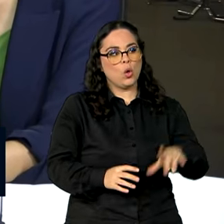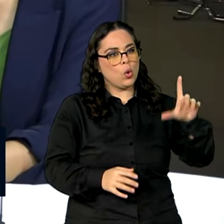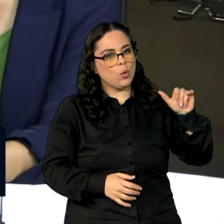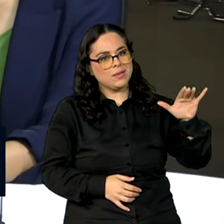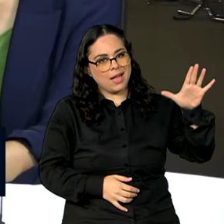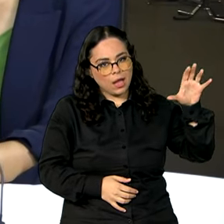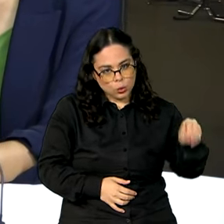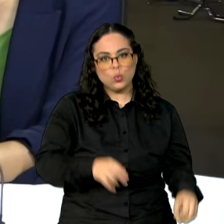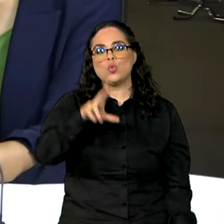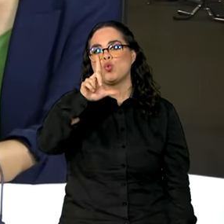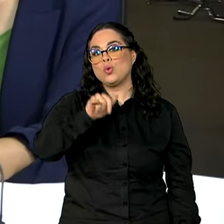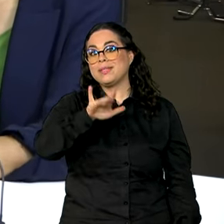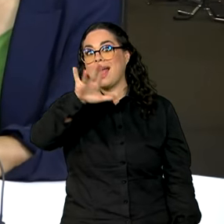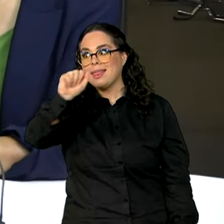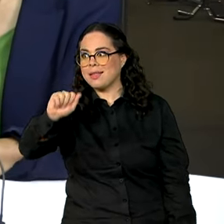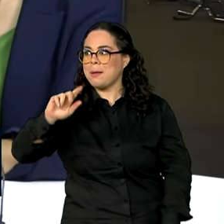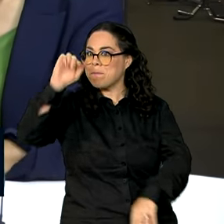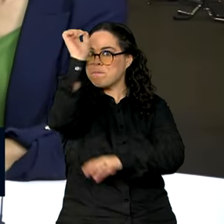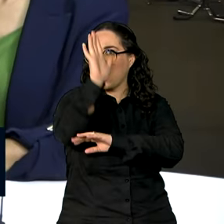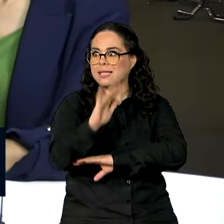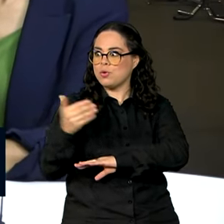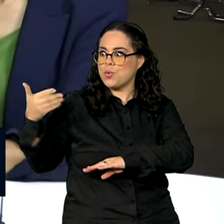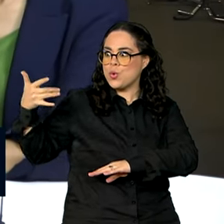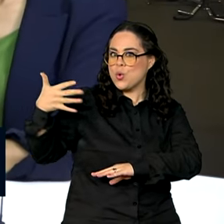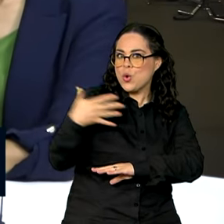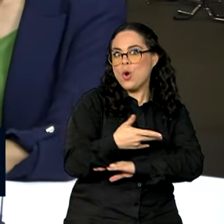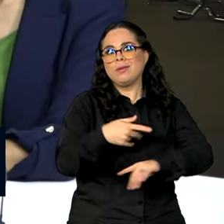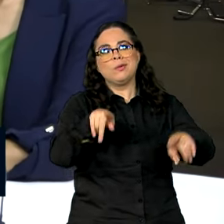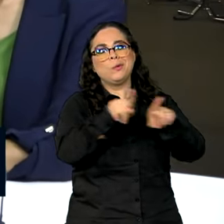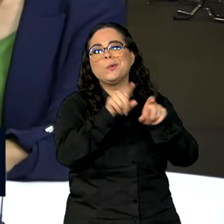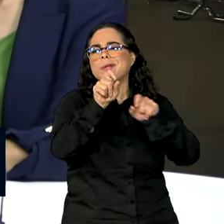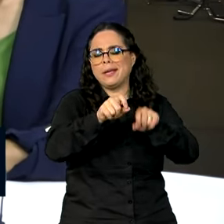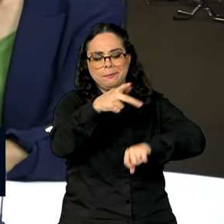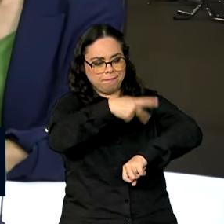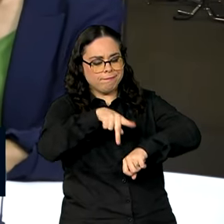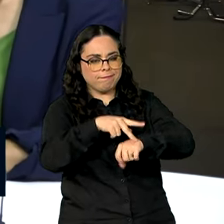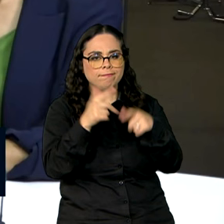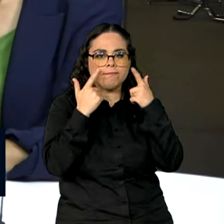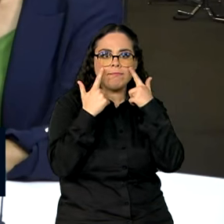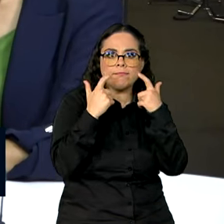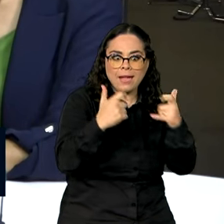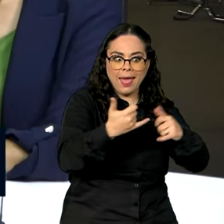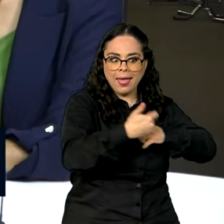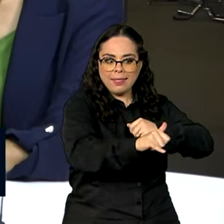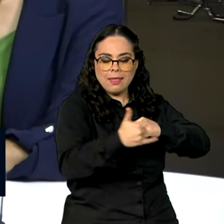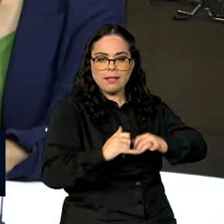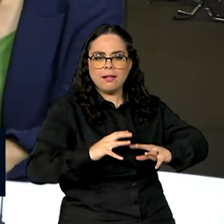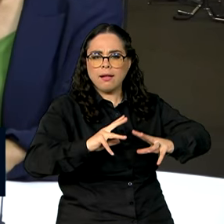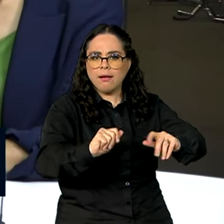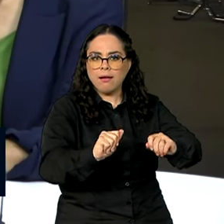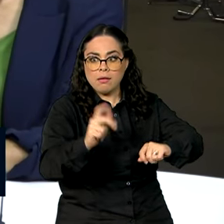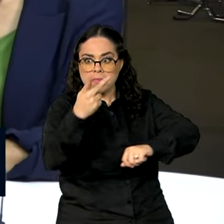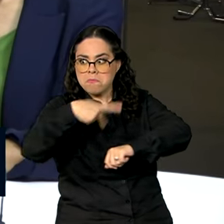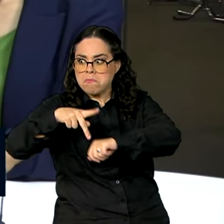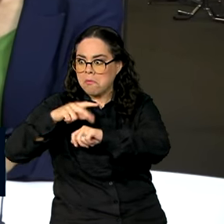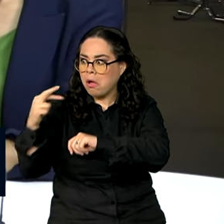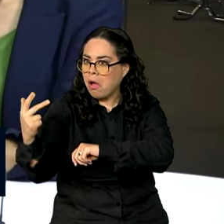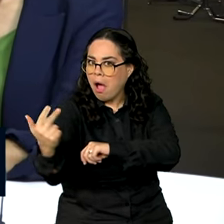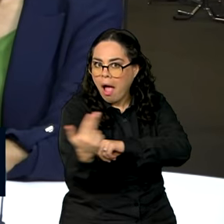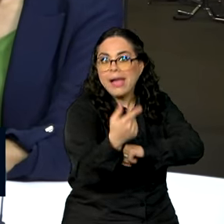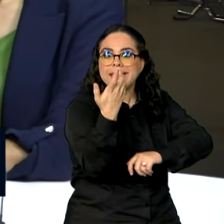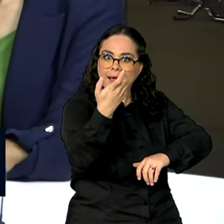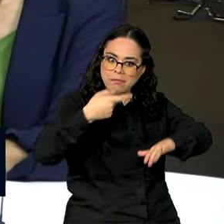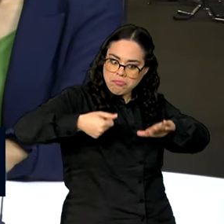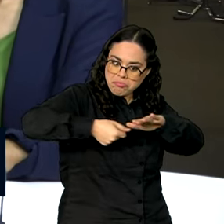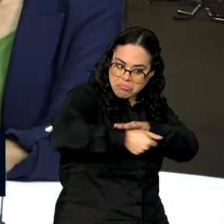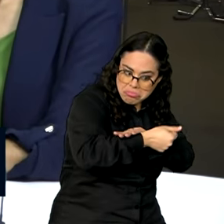O Brasil foi muito procurado aqui nos últimos dias por países interessados na nossa energia limpa. São países que querem investir aqui e